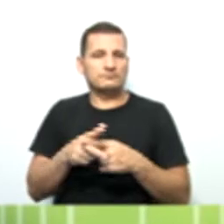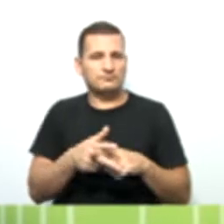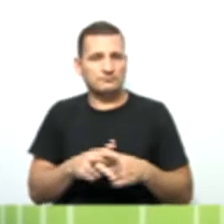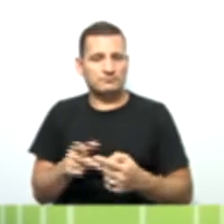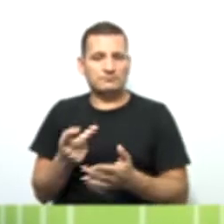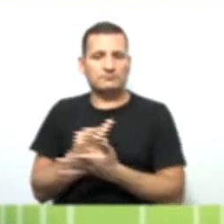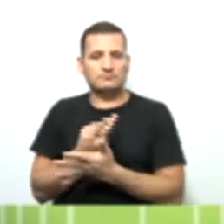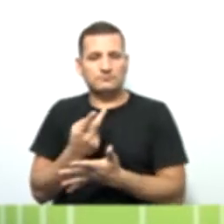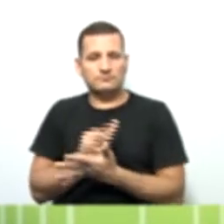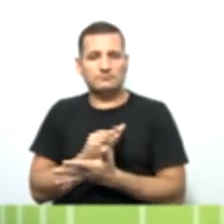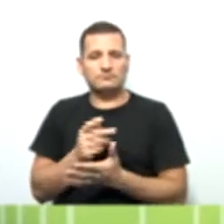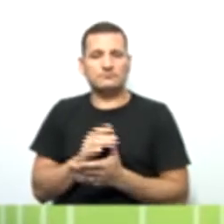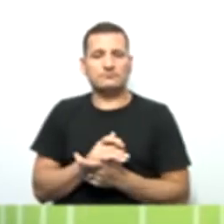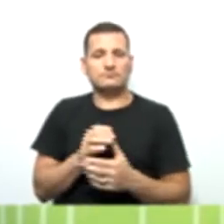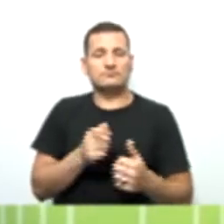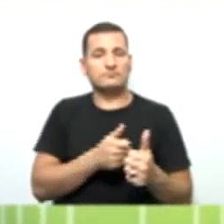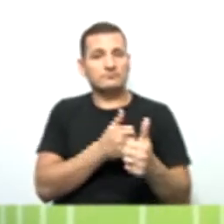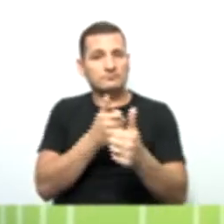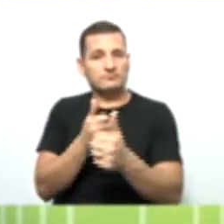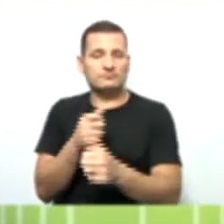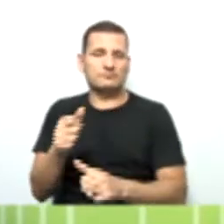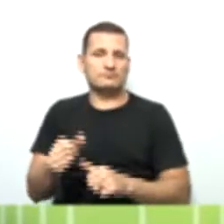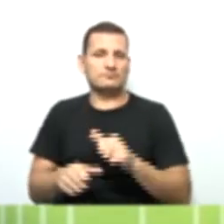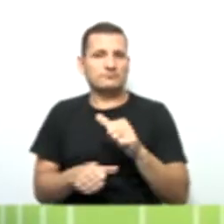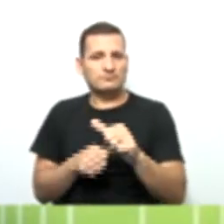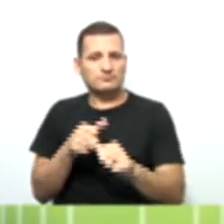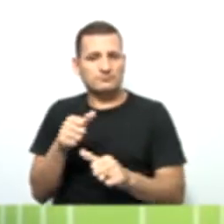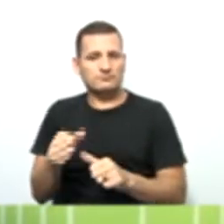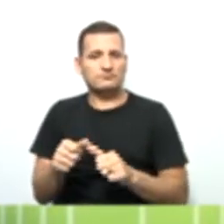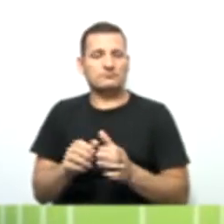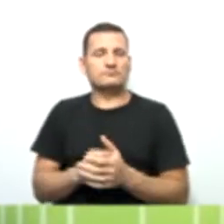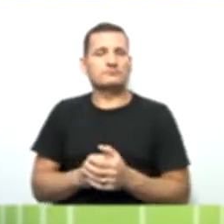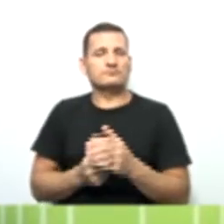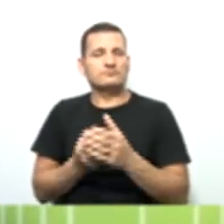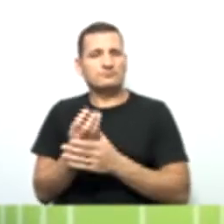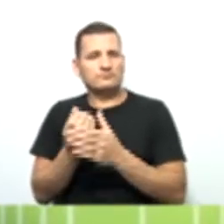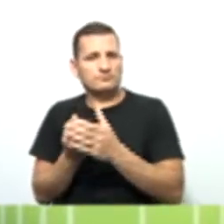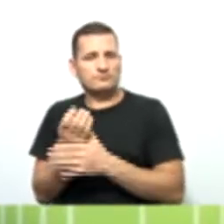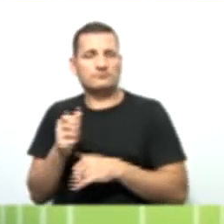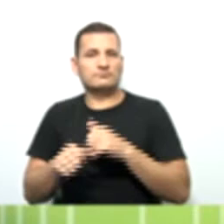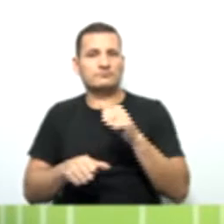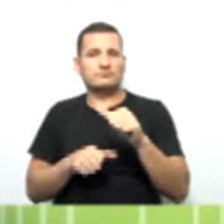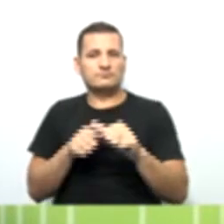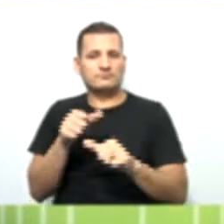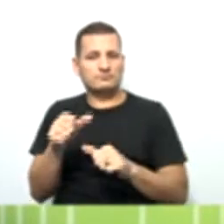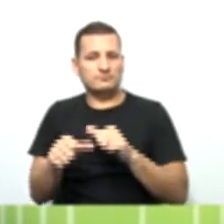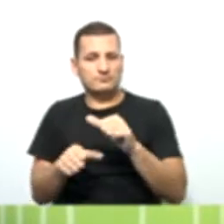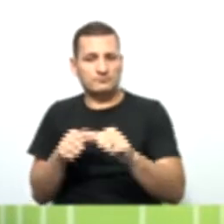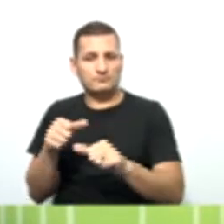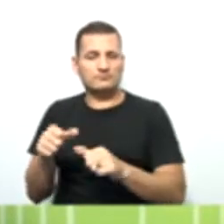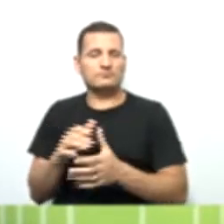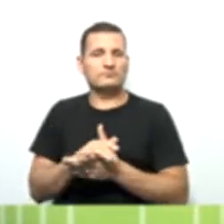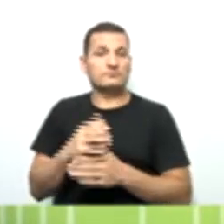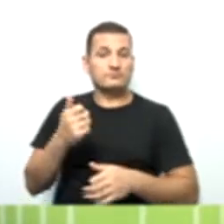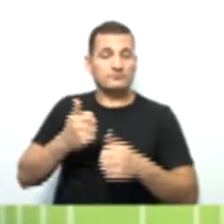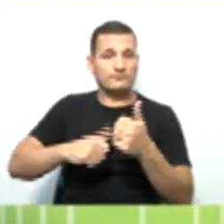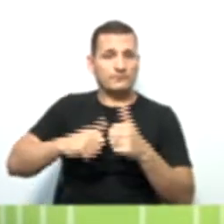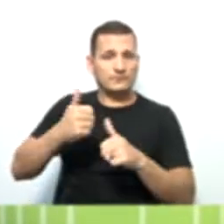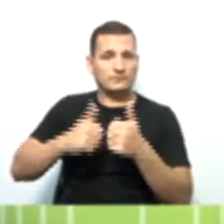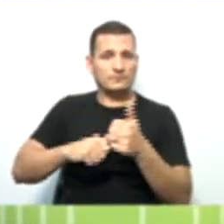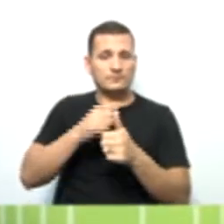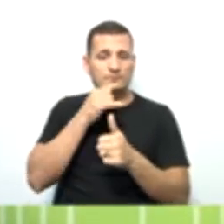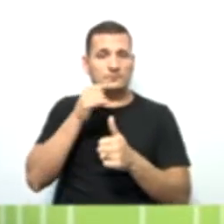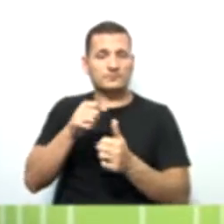Vai acompanhar mudanças, vai a implementação de mudanças que eu, que devo ocorrer, vai avaliar se todos os